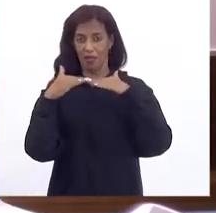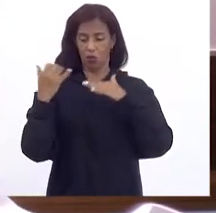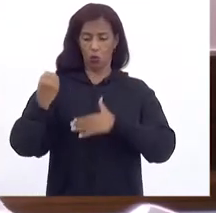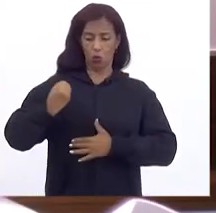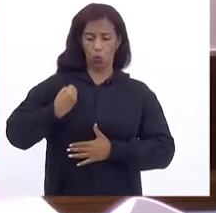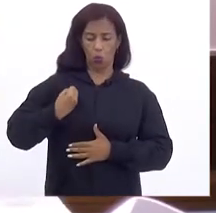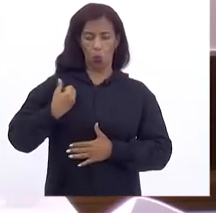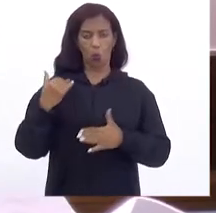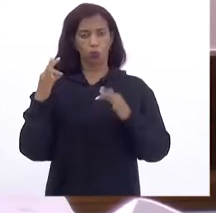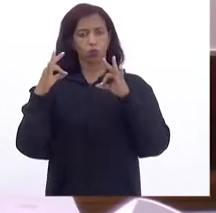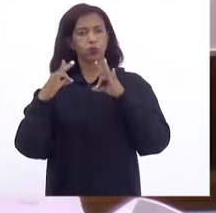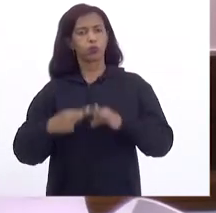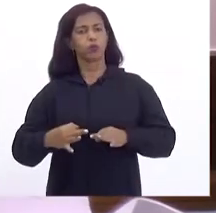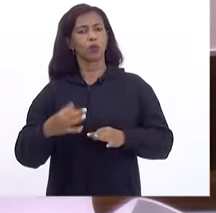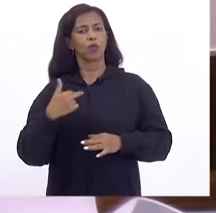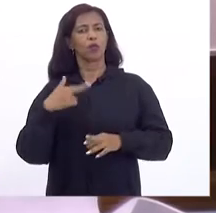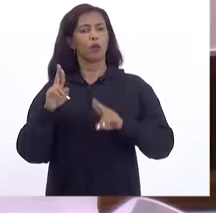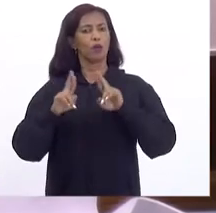coloco Em relação